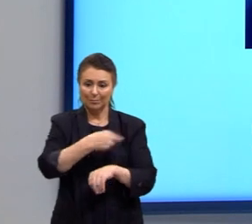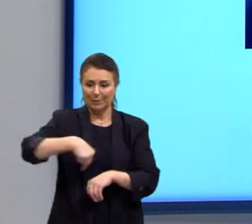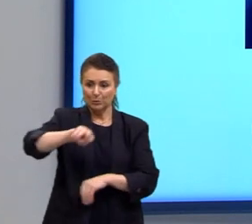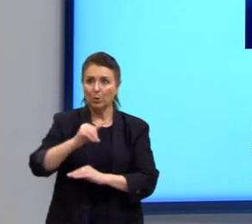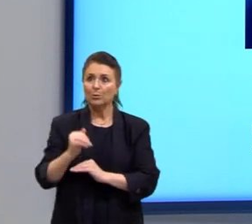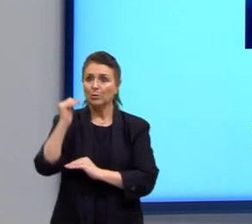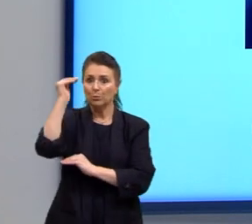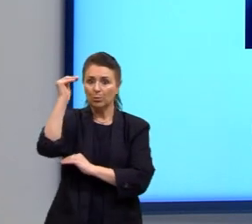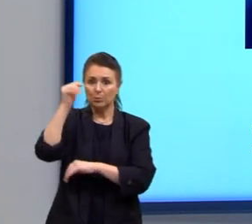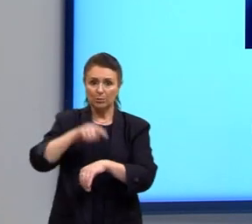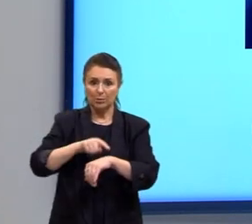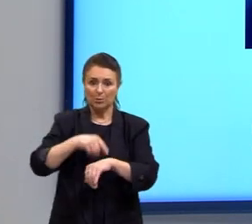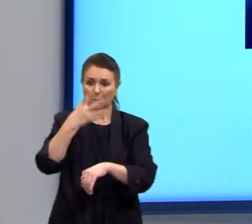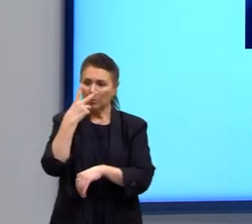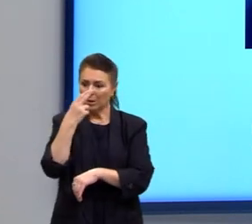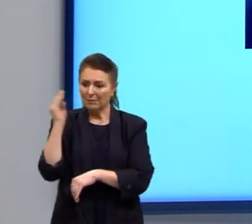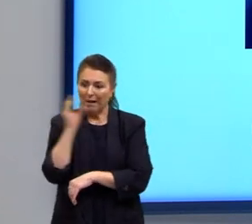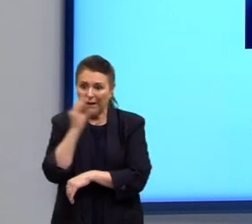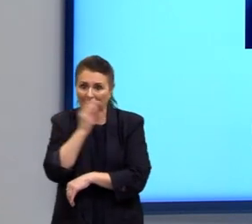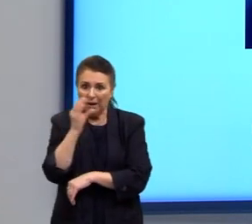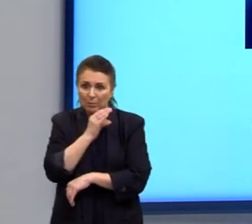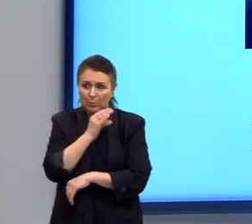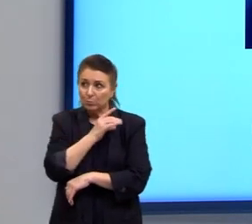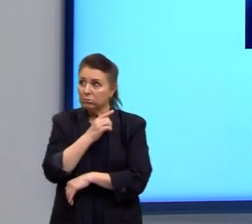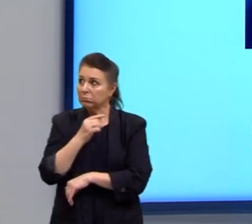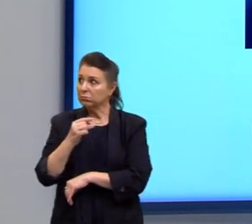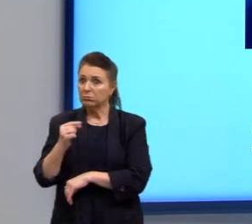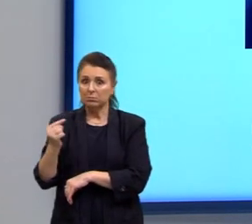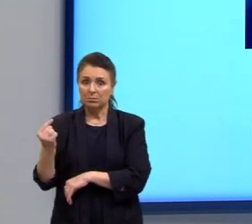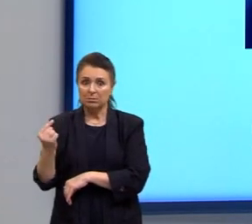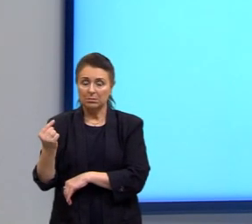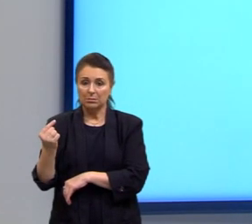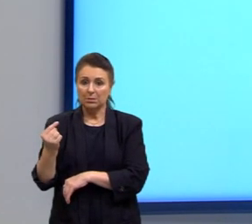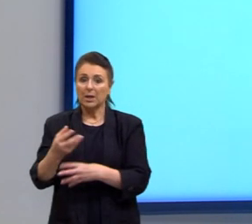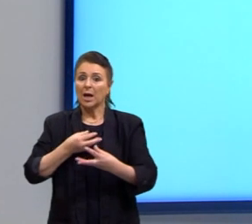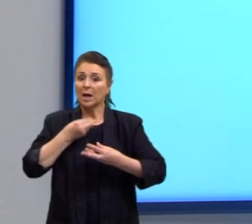passa tão rápido e é como se